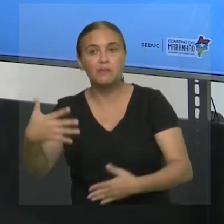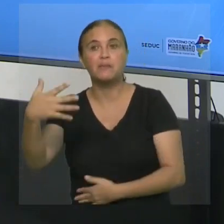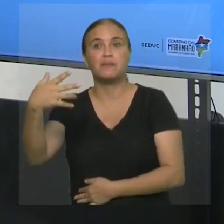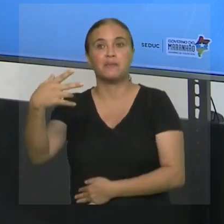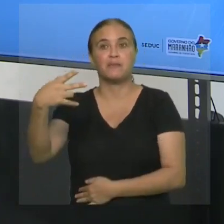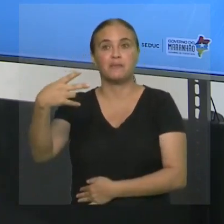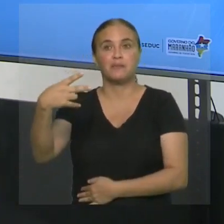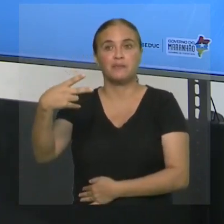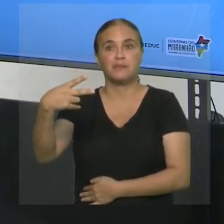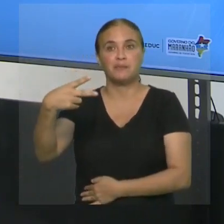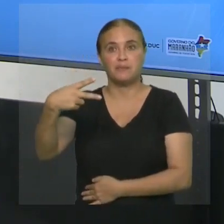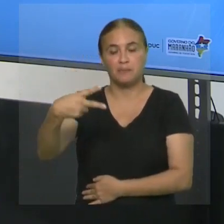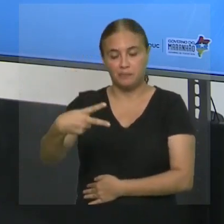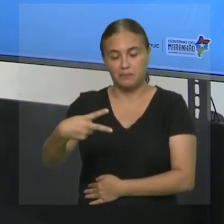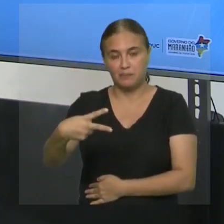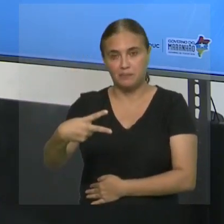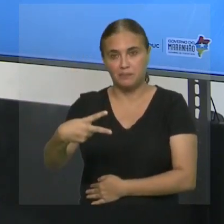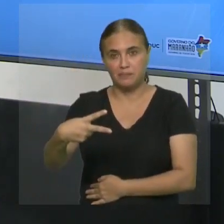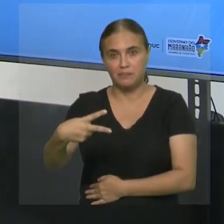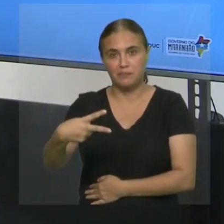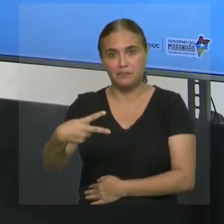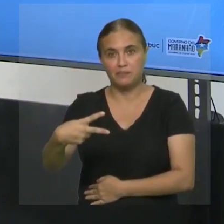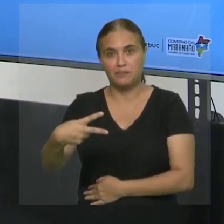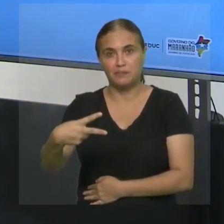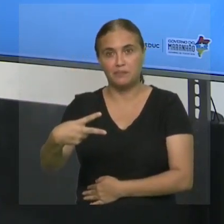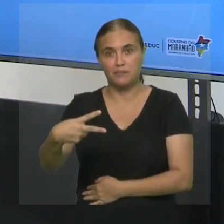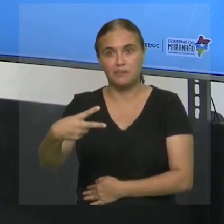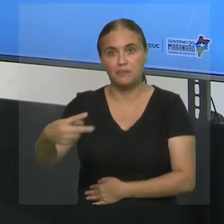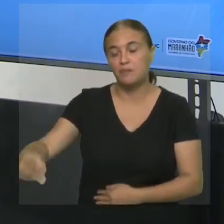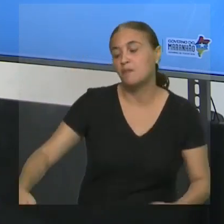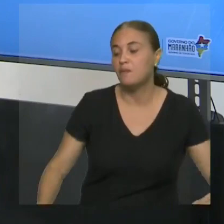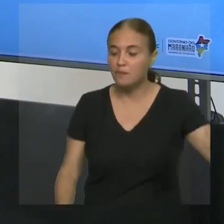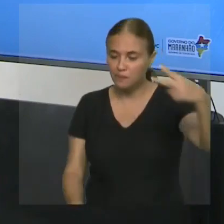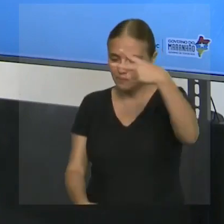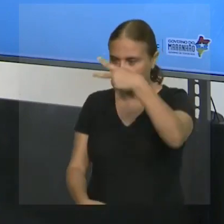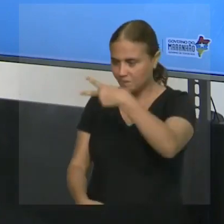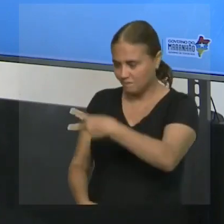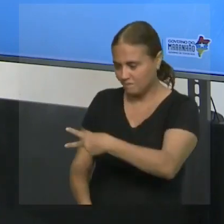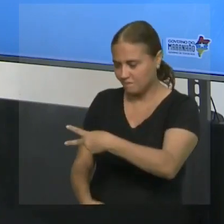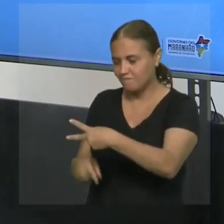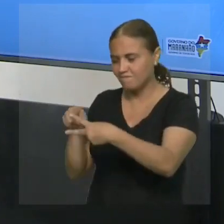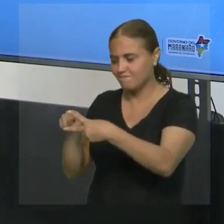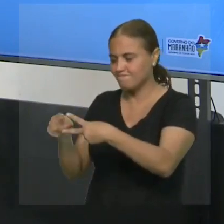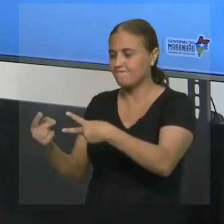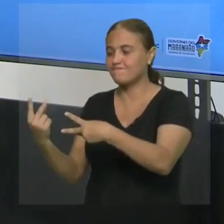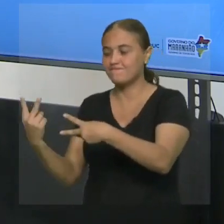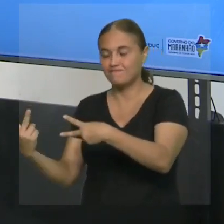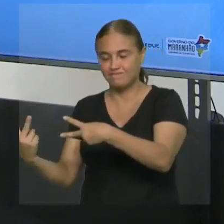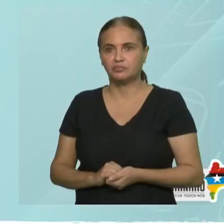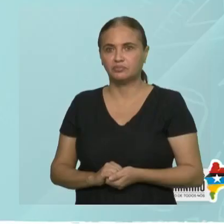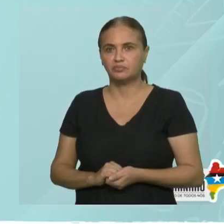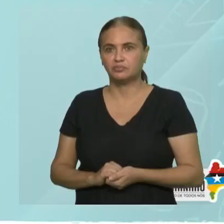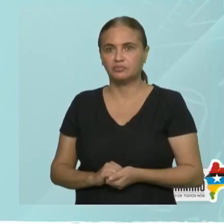Se o maior é o dois, a boquinha do sinal vai ficar virada para ele. Aí, eu tenho o seguinte.